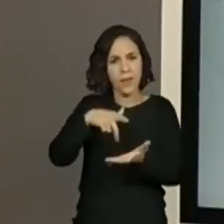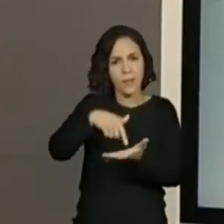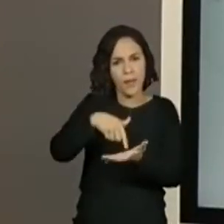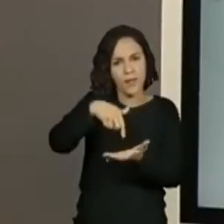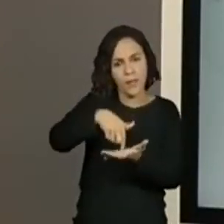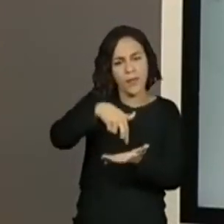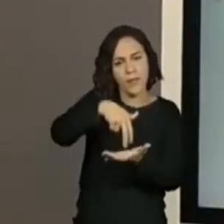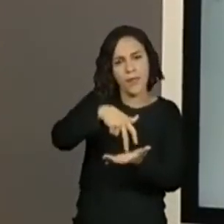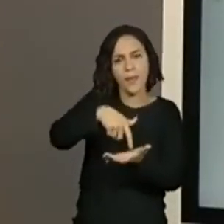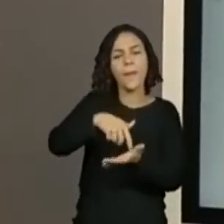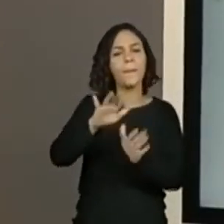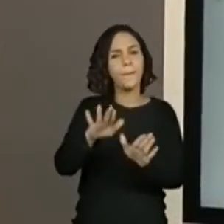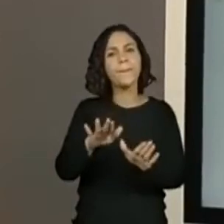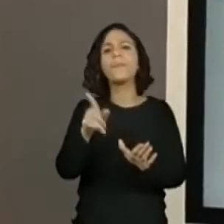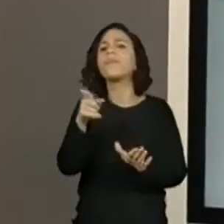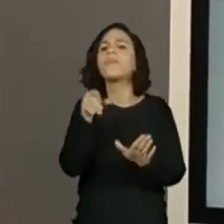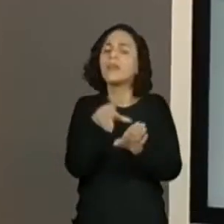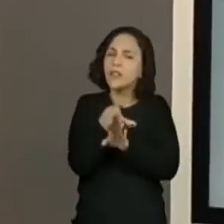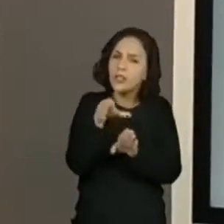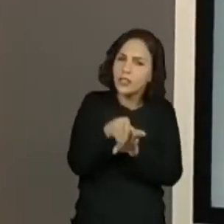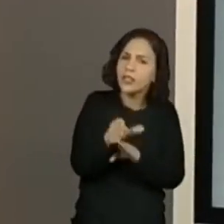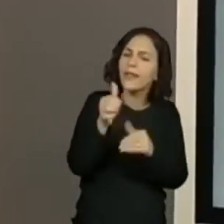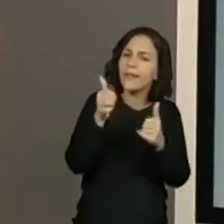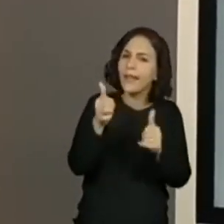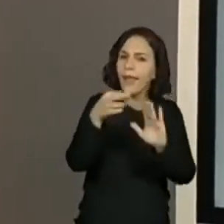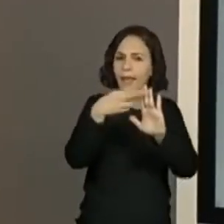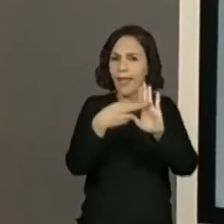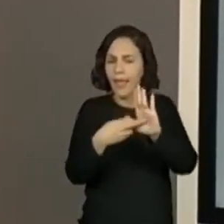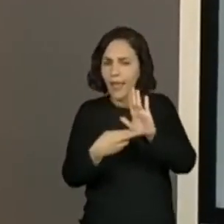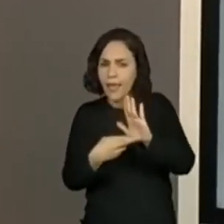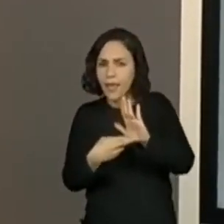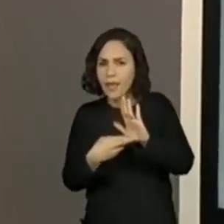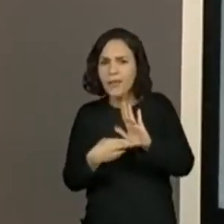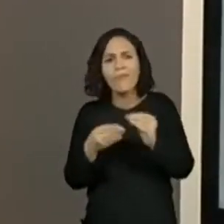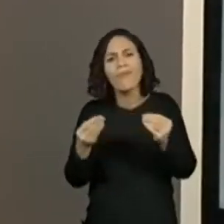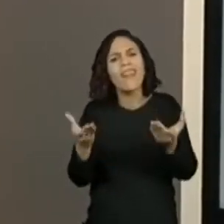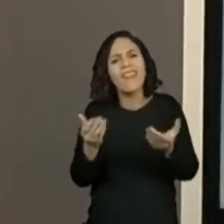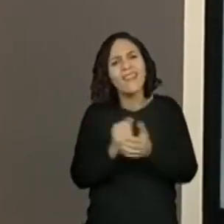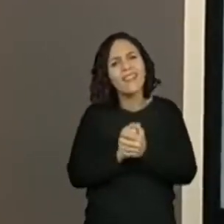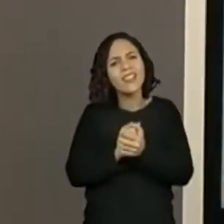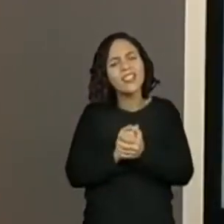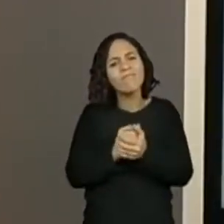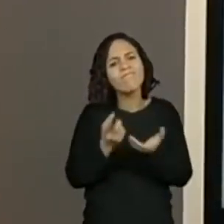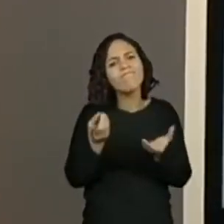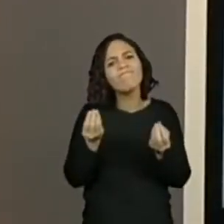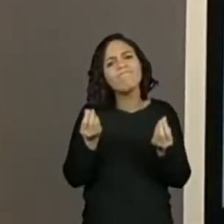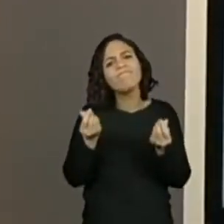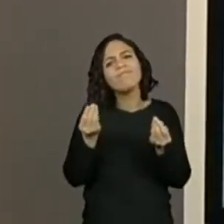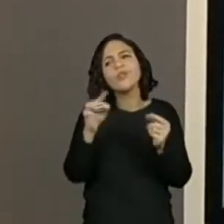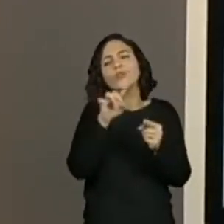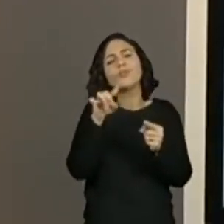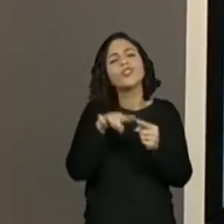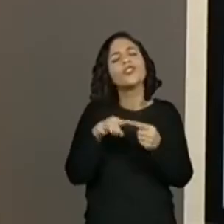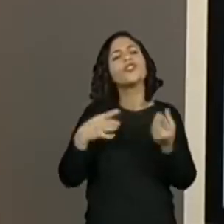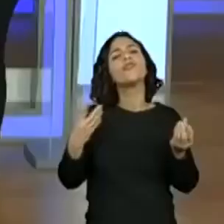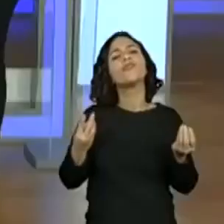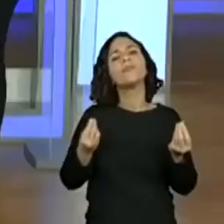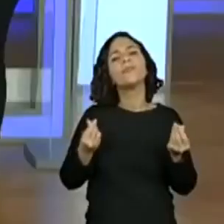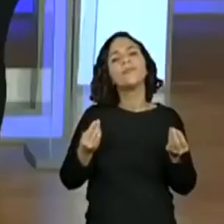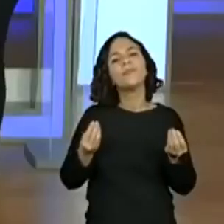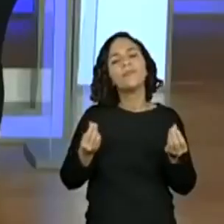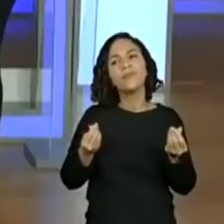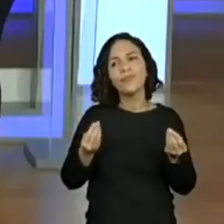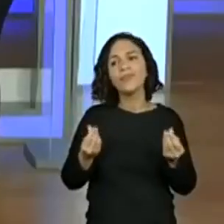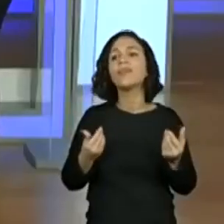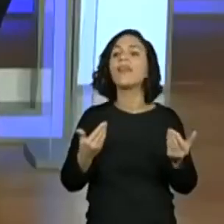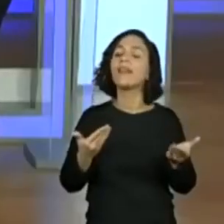texto instrucional, regras de brincadeiras. Para que que serve? Qual a finalidade desse texto? Ah, isso